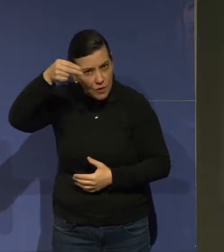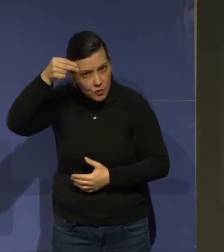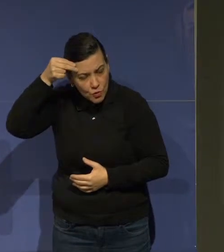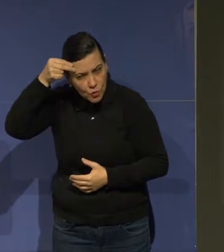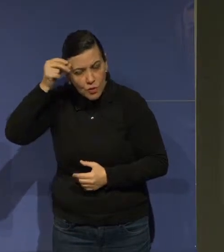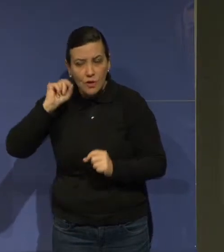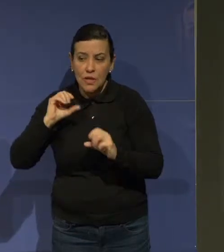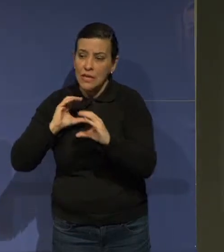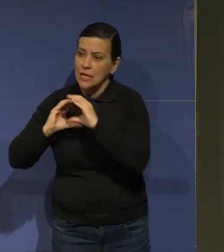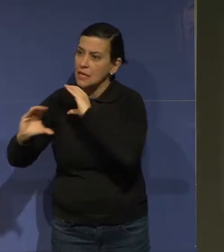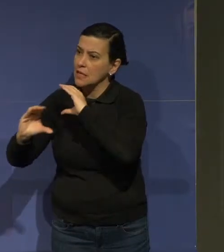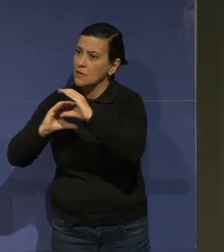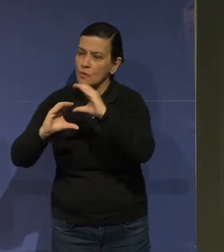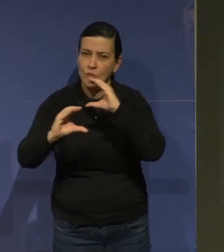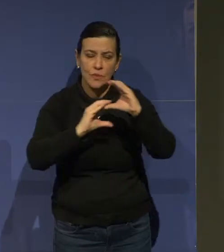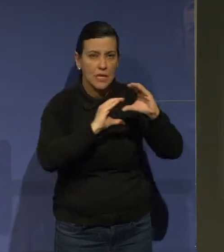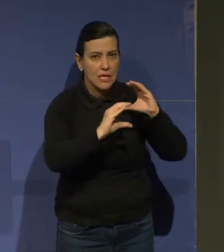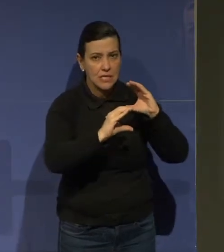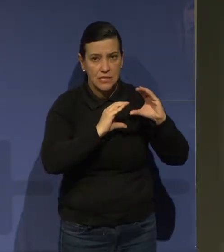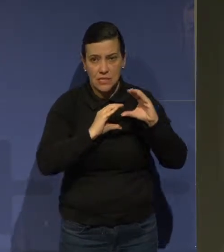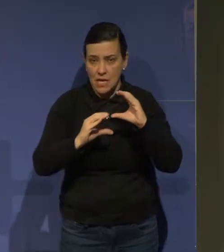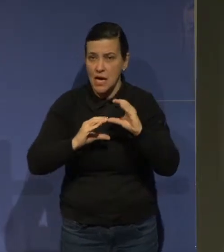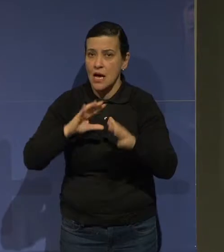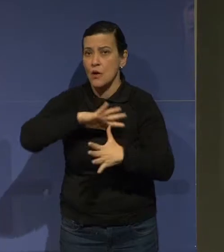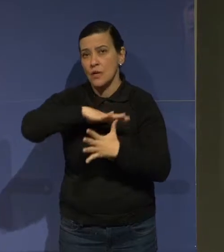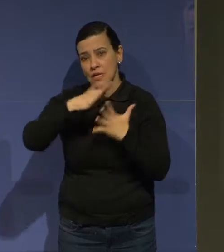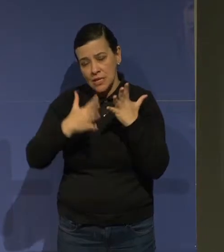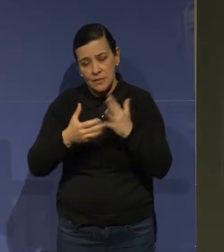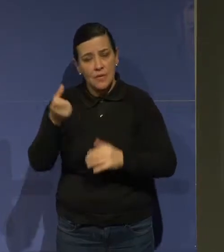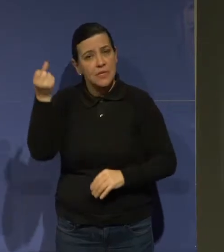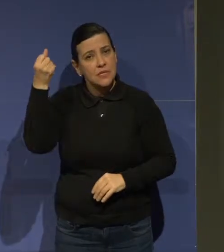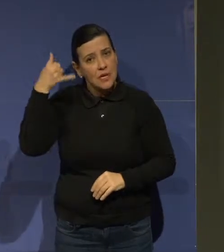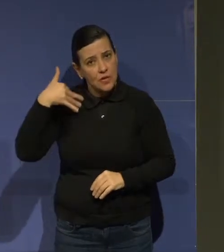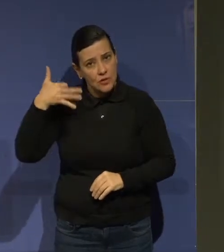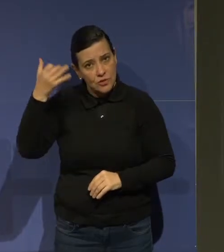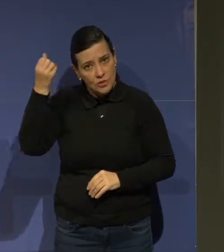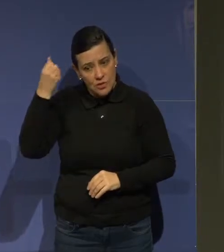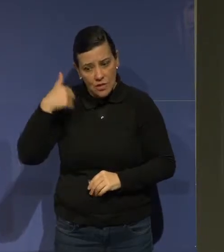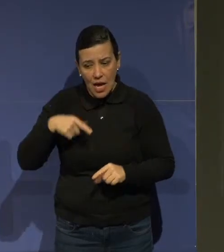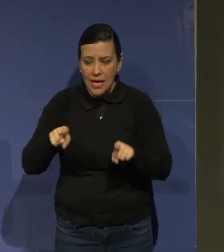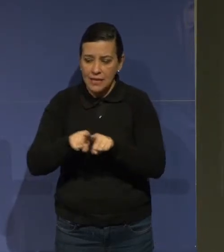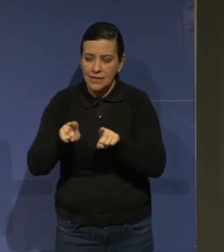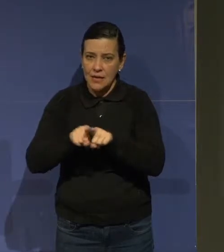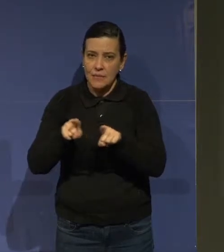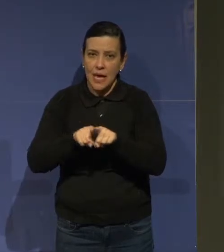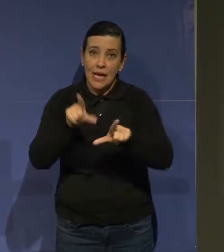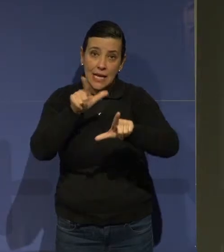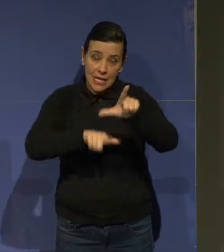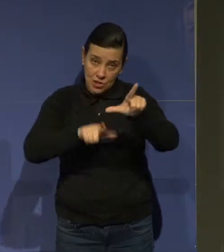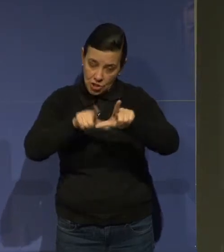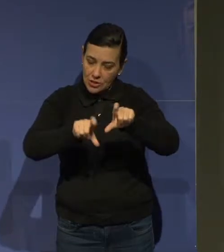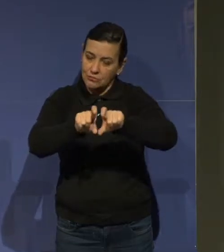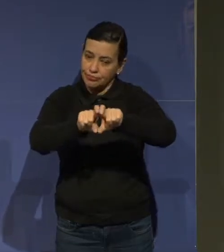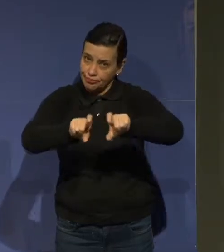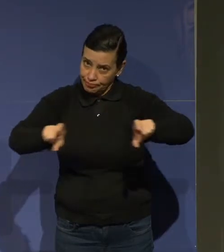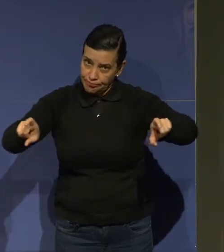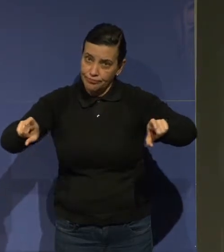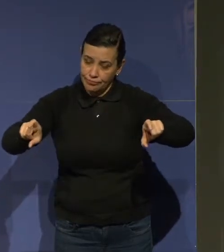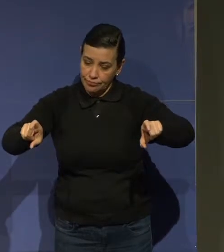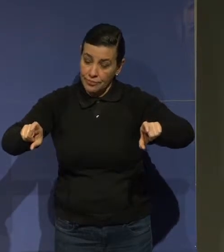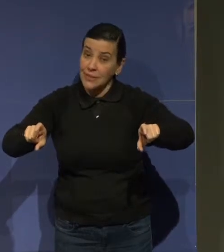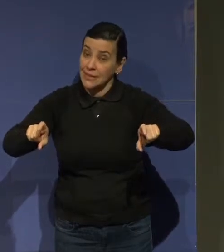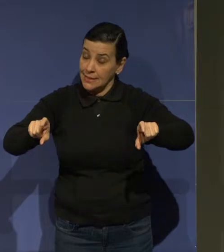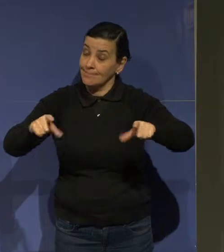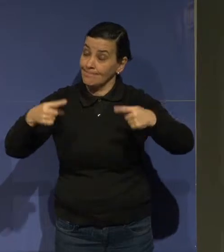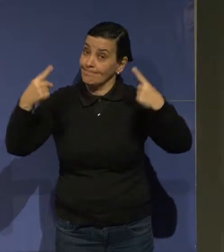comunicação, a sensibilidade comunicacional. Libras, audiodescrição e Closed Caption, legenda. E esse é um desafio,